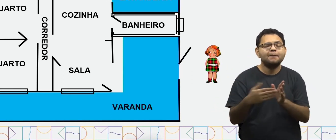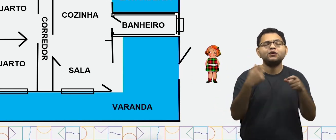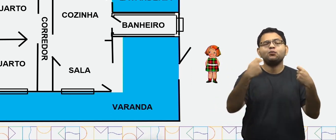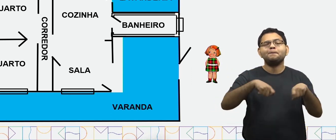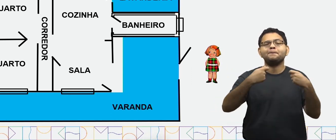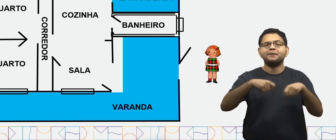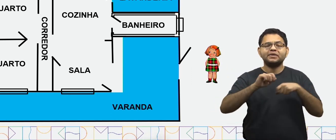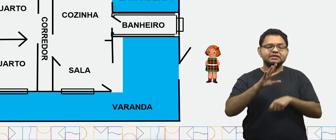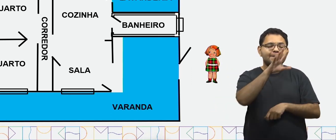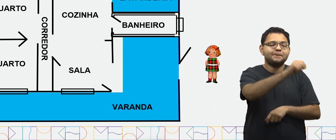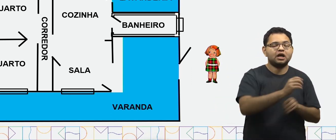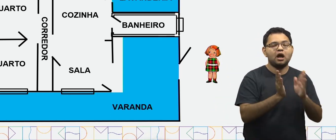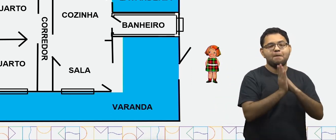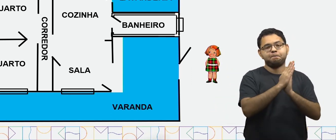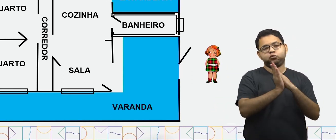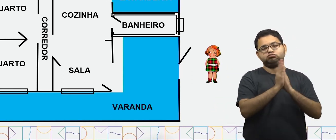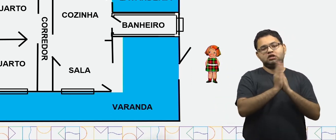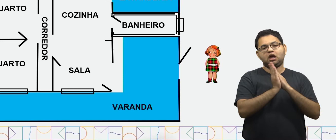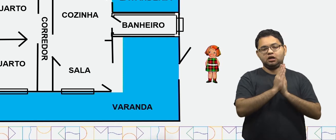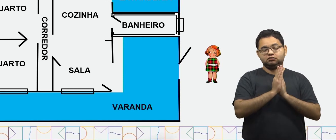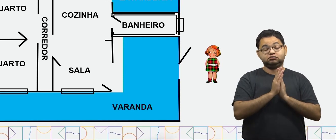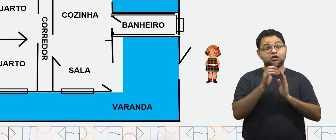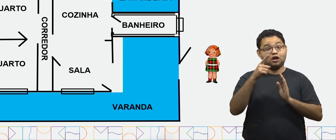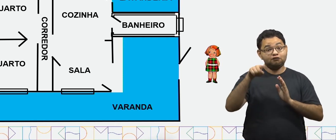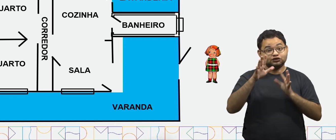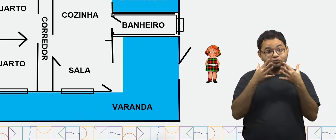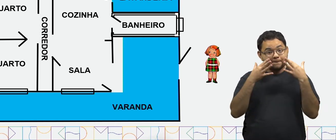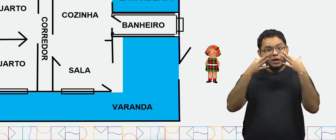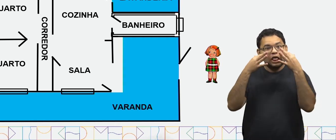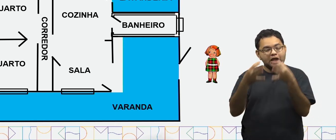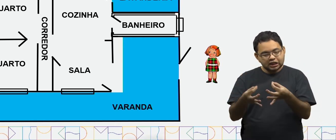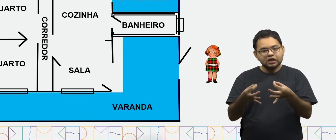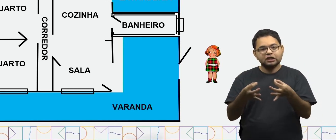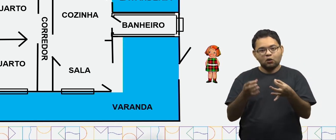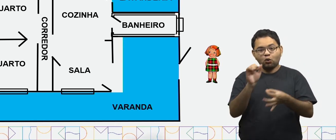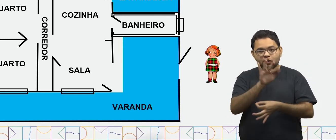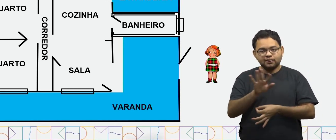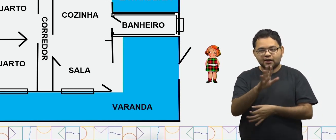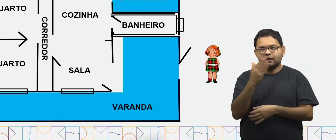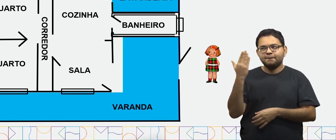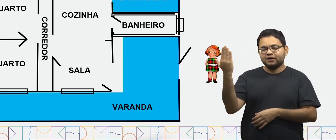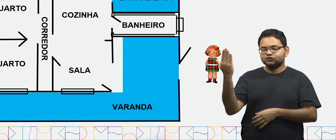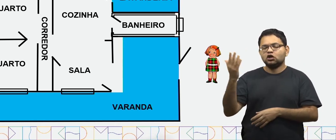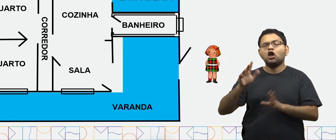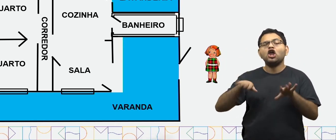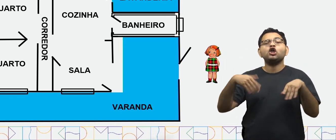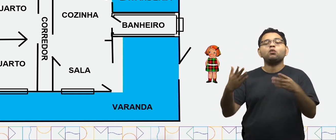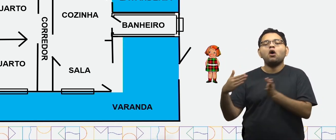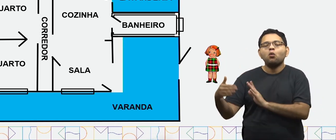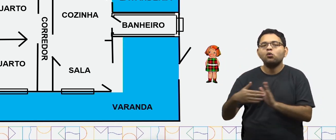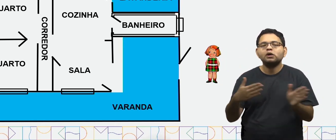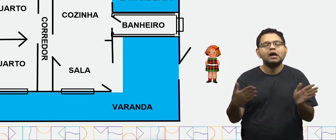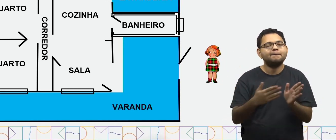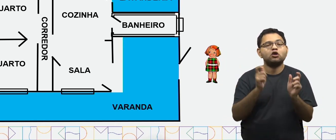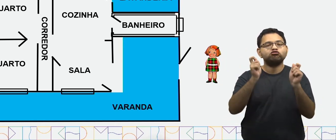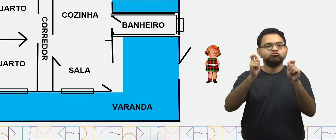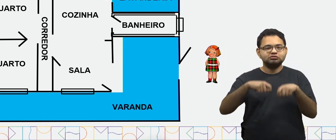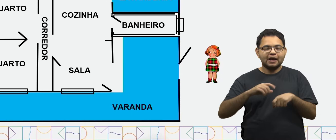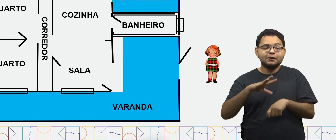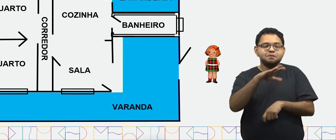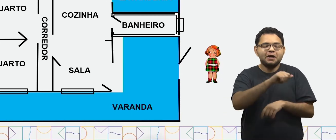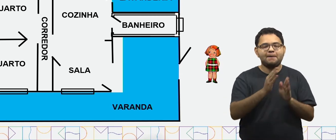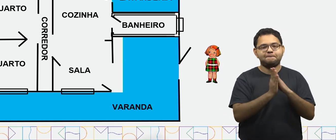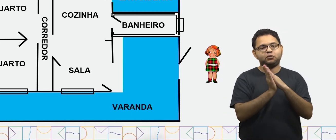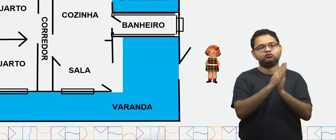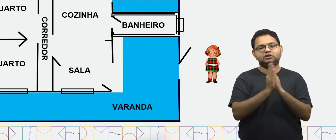fazer para pegar sua boneca? Preste bastante atenção e vamos ver qual o caminho possível que ela